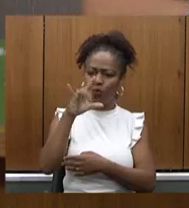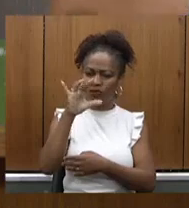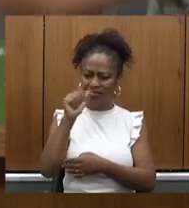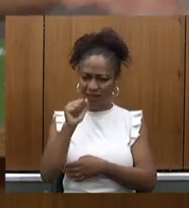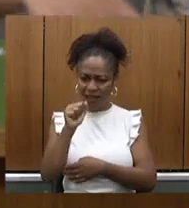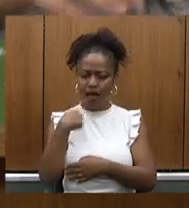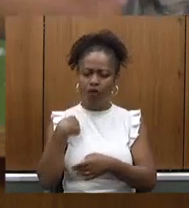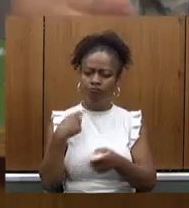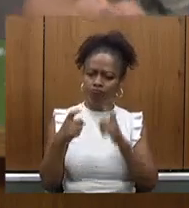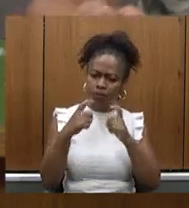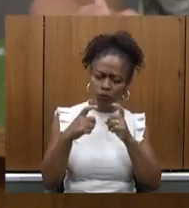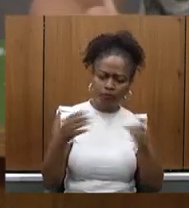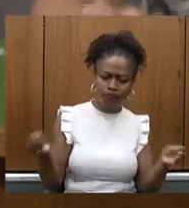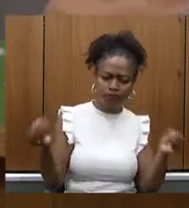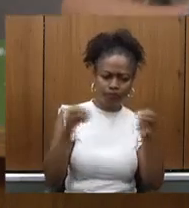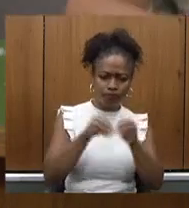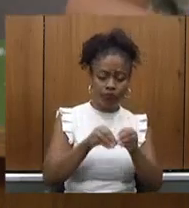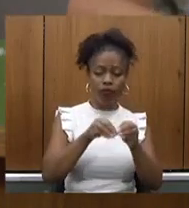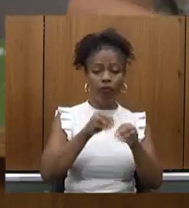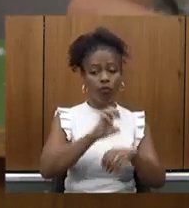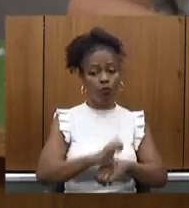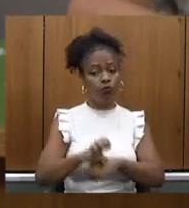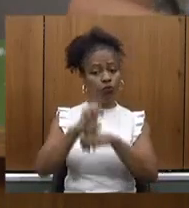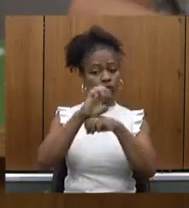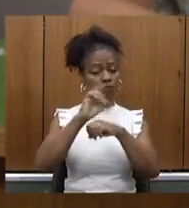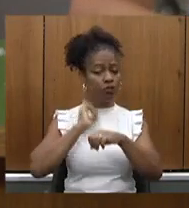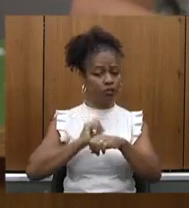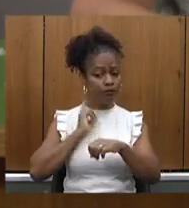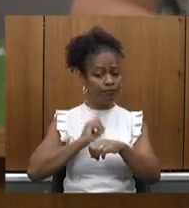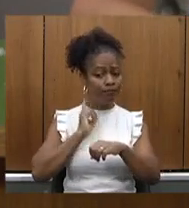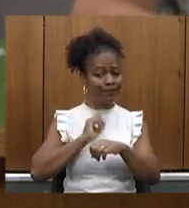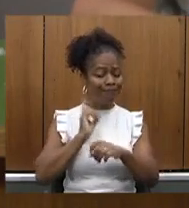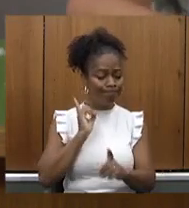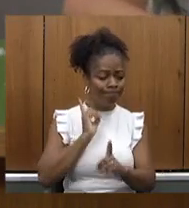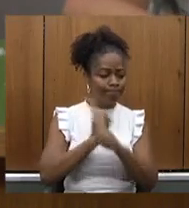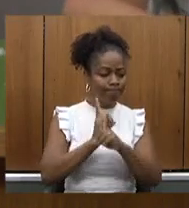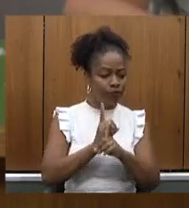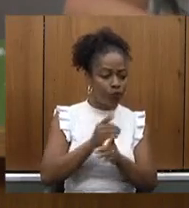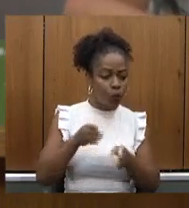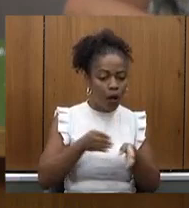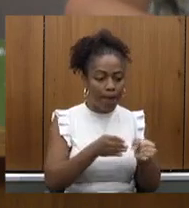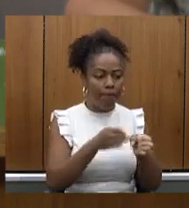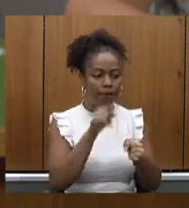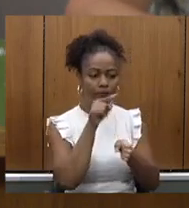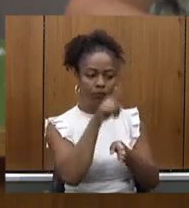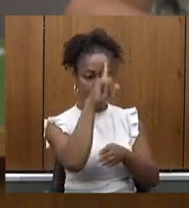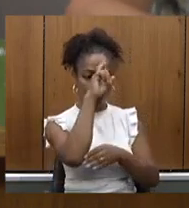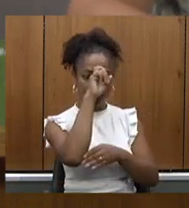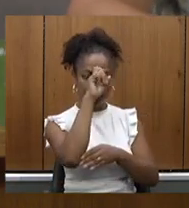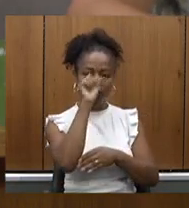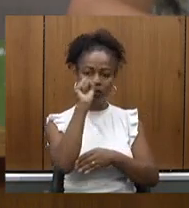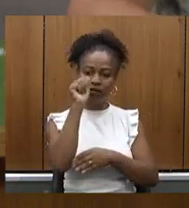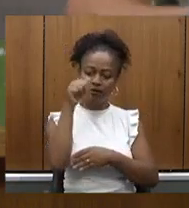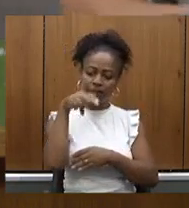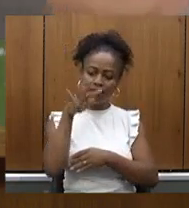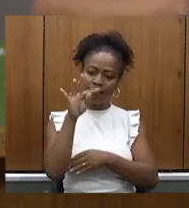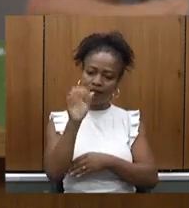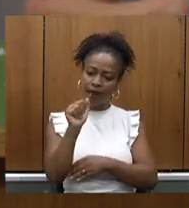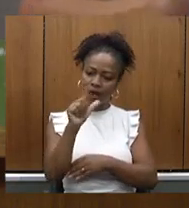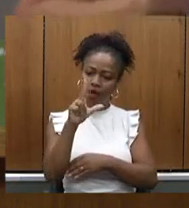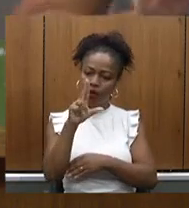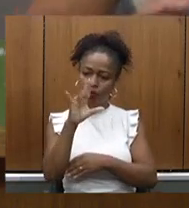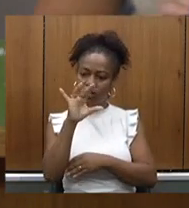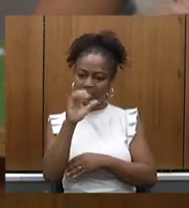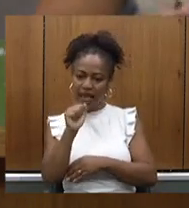de Minas achou um caminho para o hospital Santa Lúcia eles nos solicitaram inclusive a